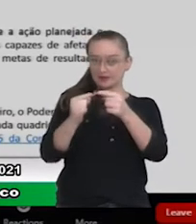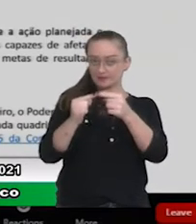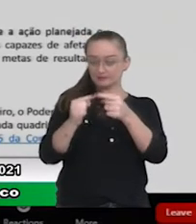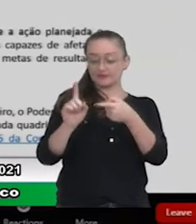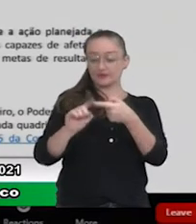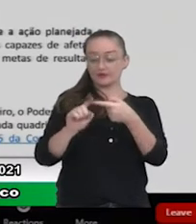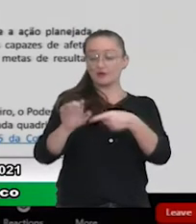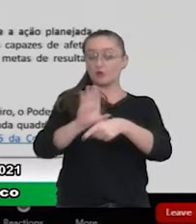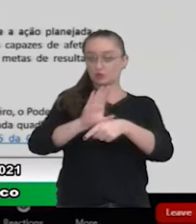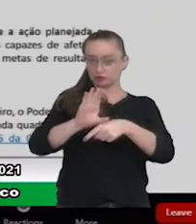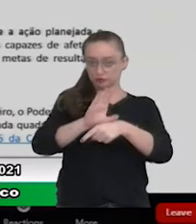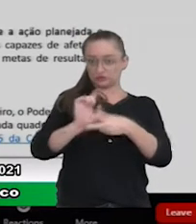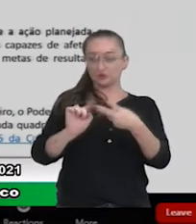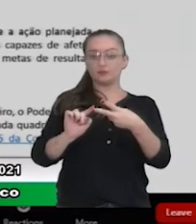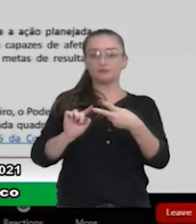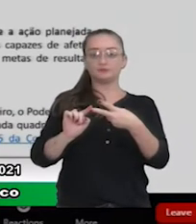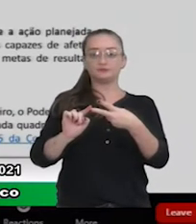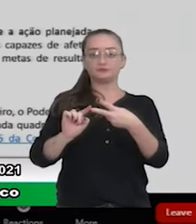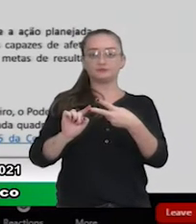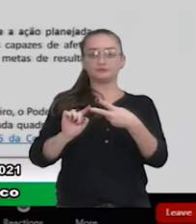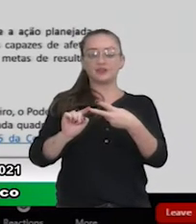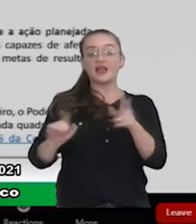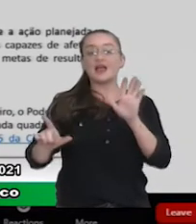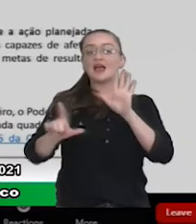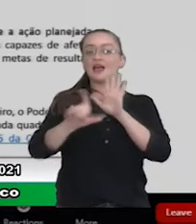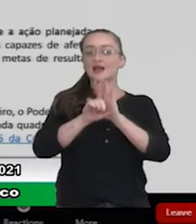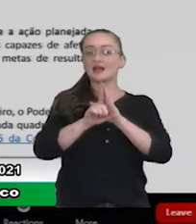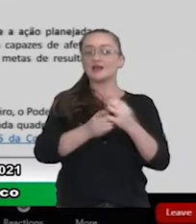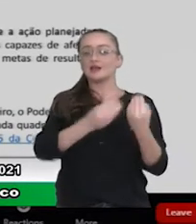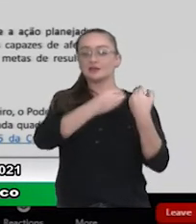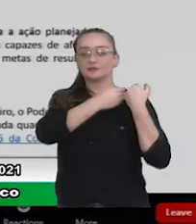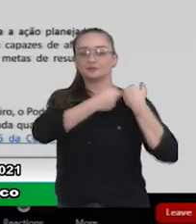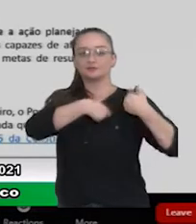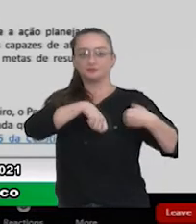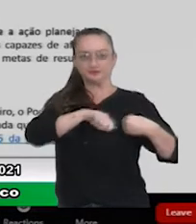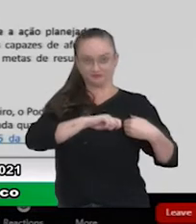própria Constituição e a lei de responsabilidade fiscal.